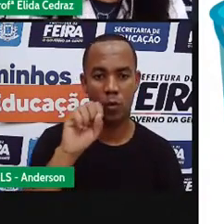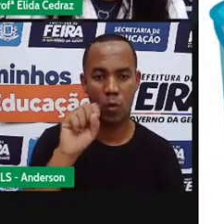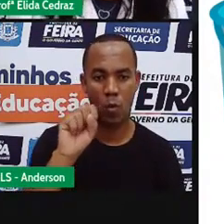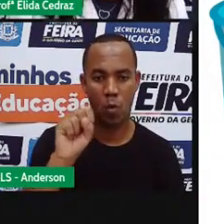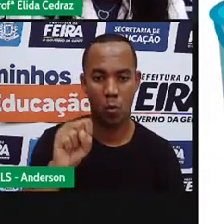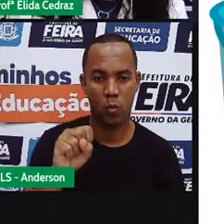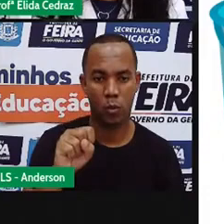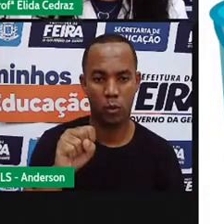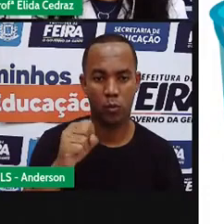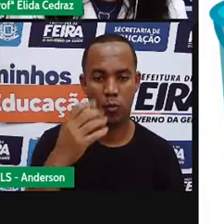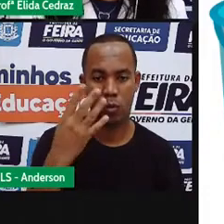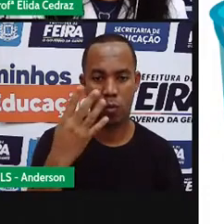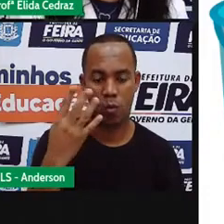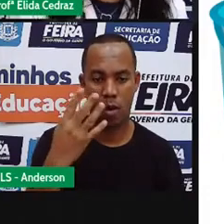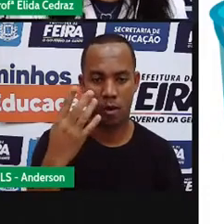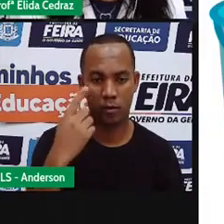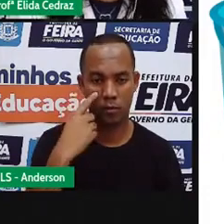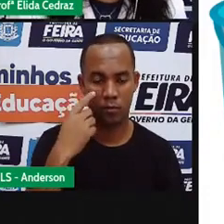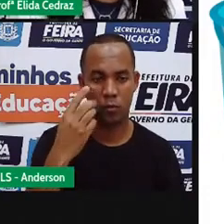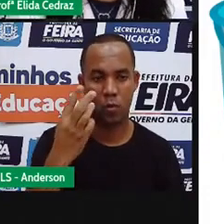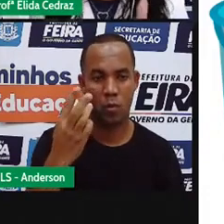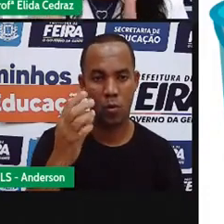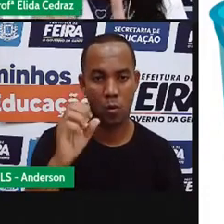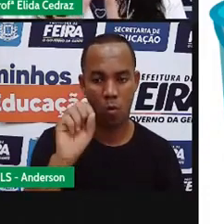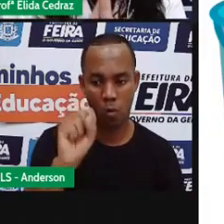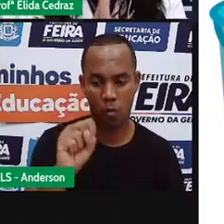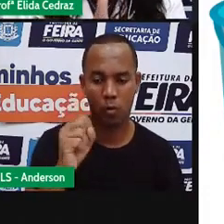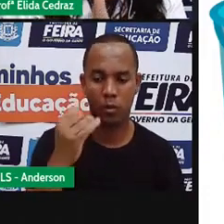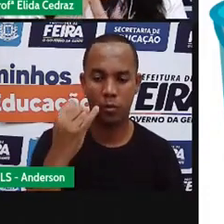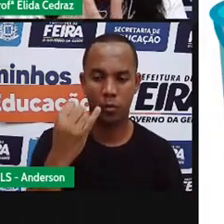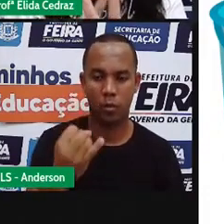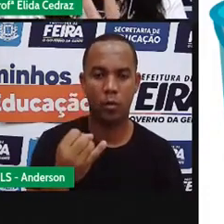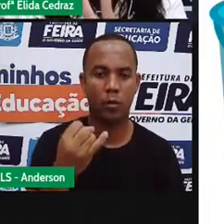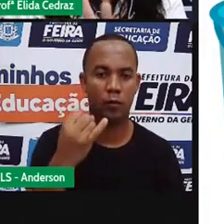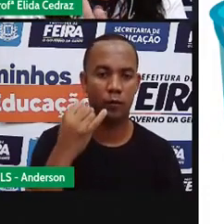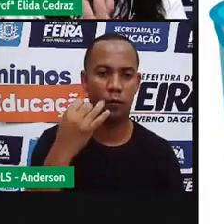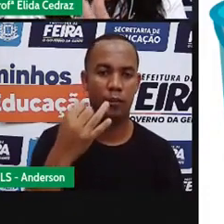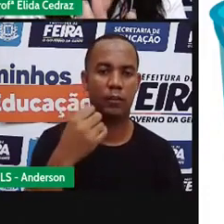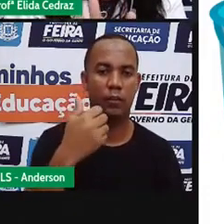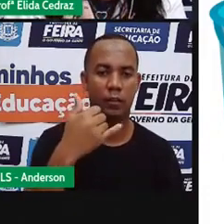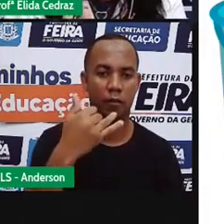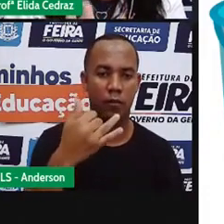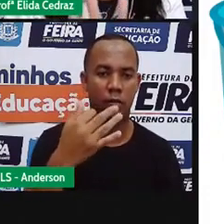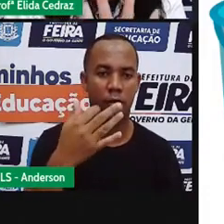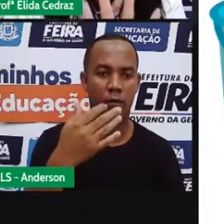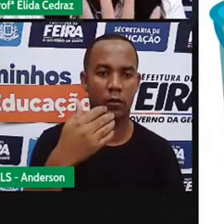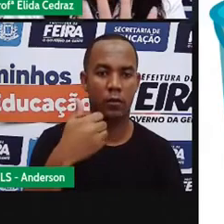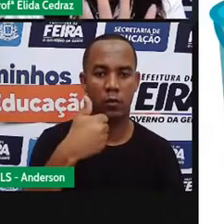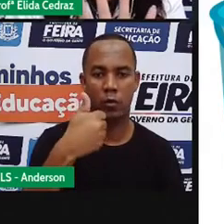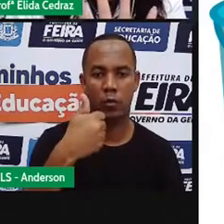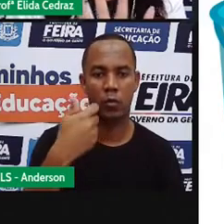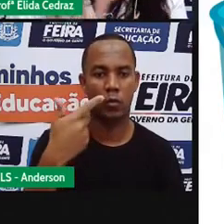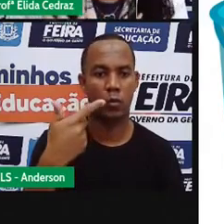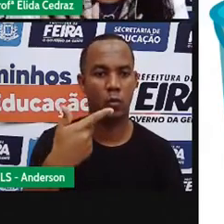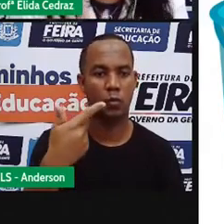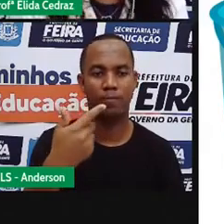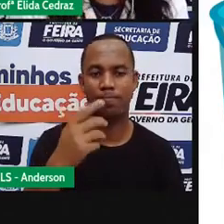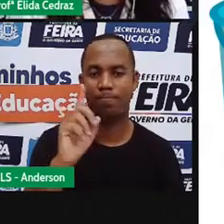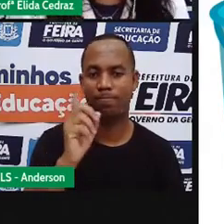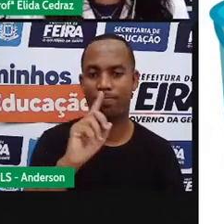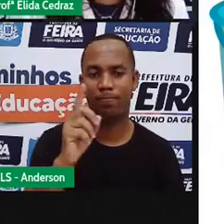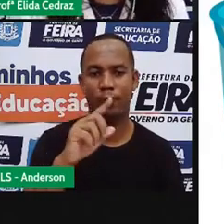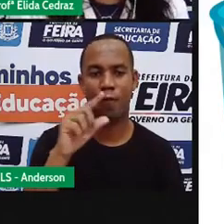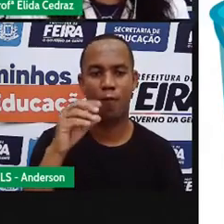e o de quatro. Vamos ver? Oito, nove, dez, onze, doze.